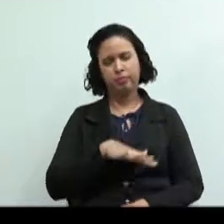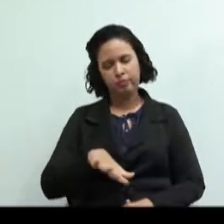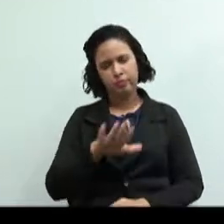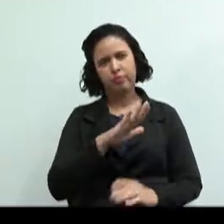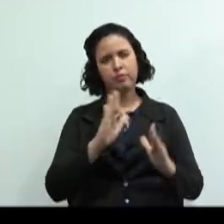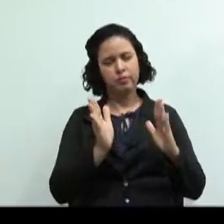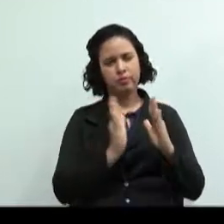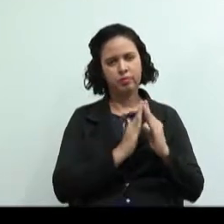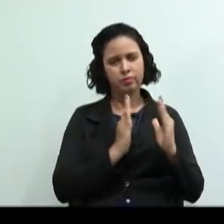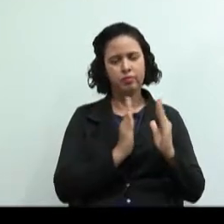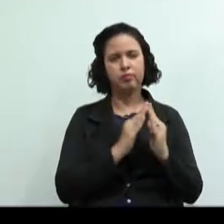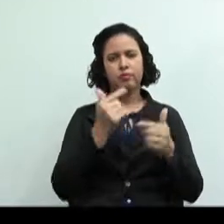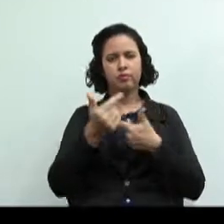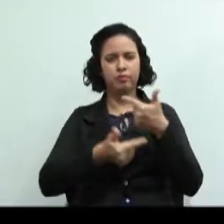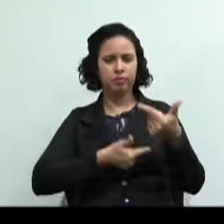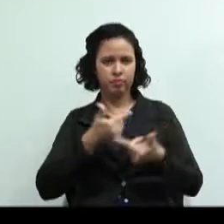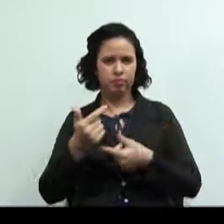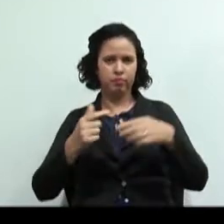trabalho.